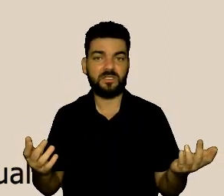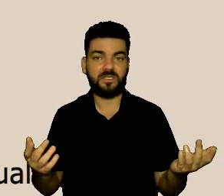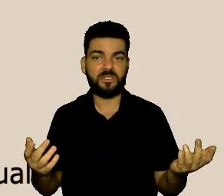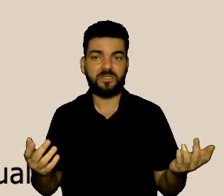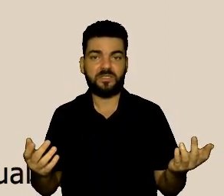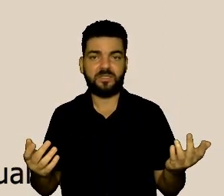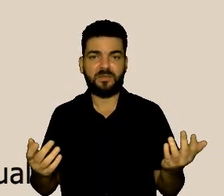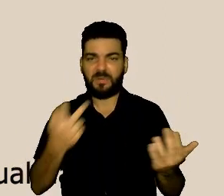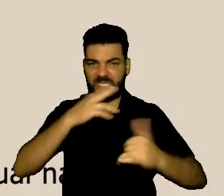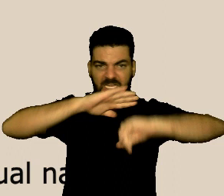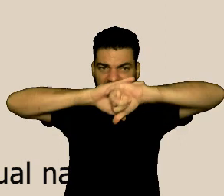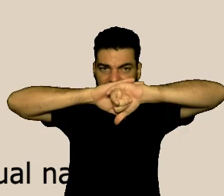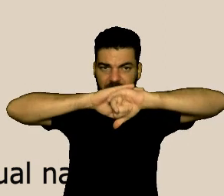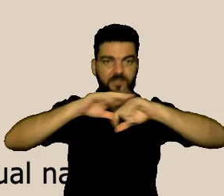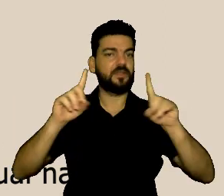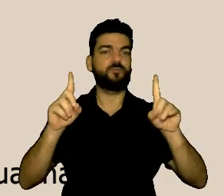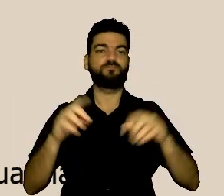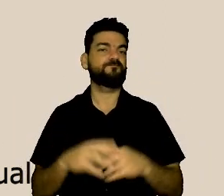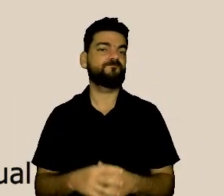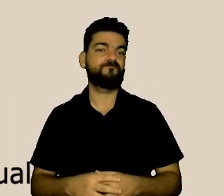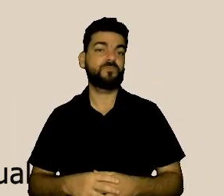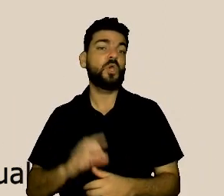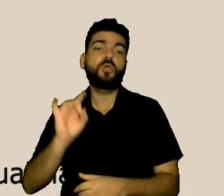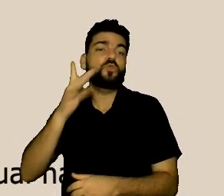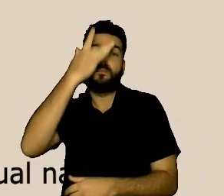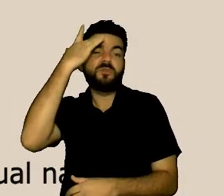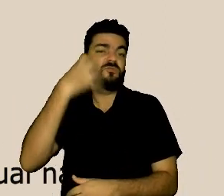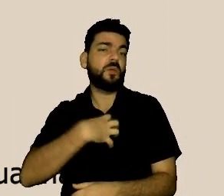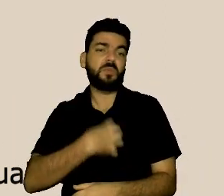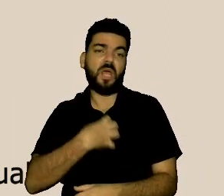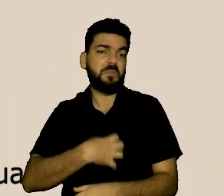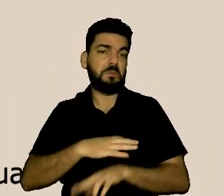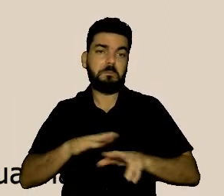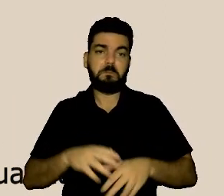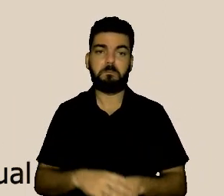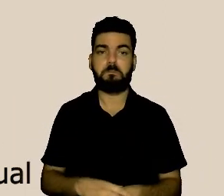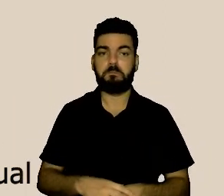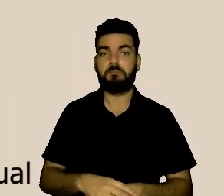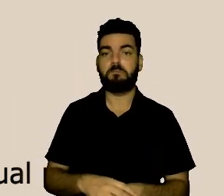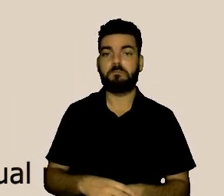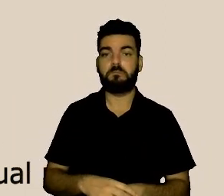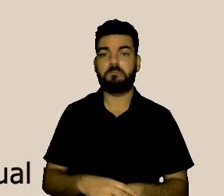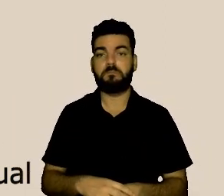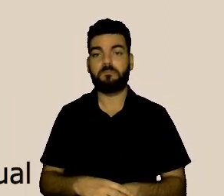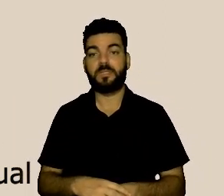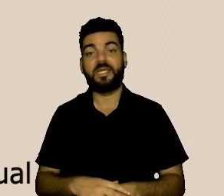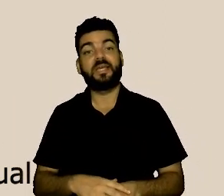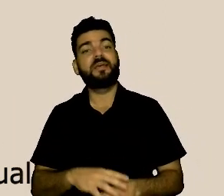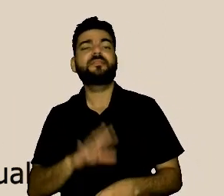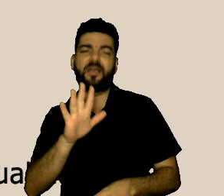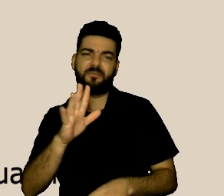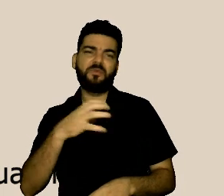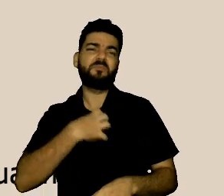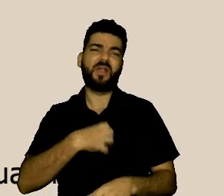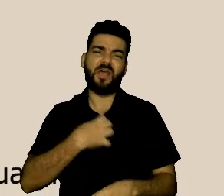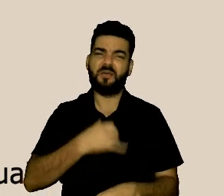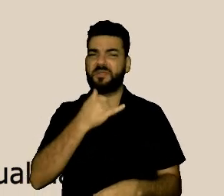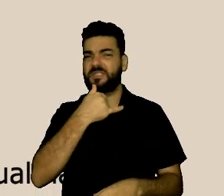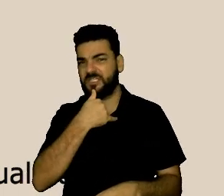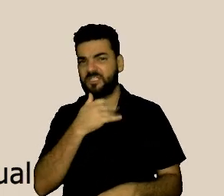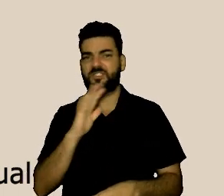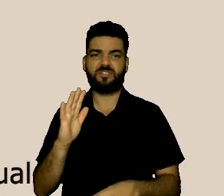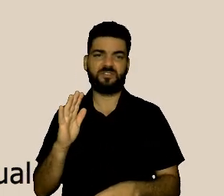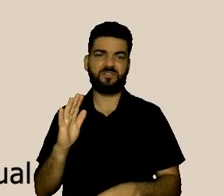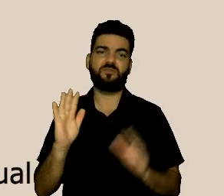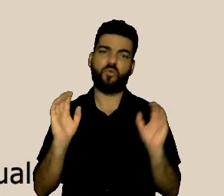mas existe sim uma insatisfação em relação à prestação do serviço público ou a conduta